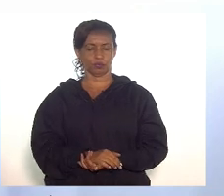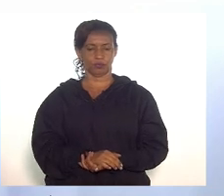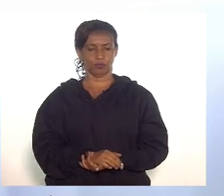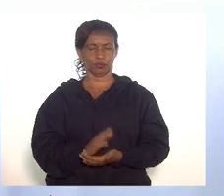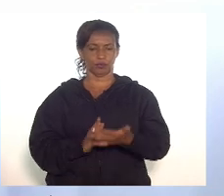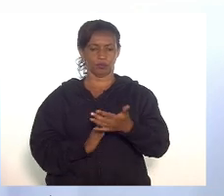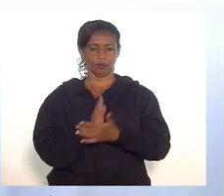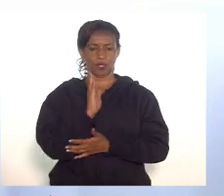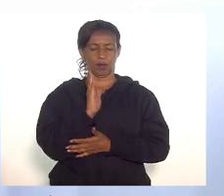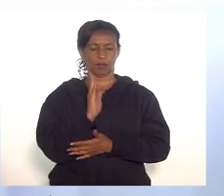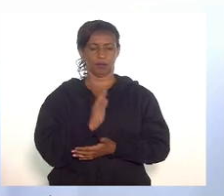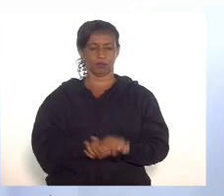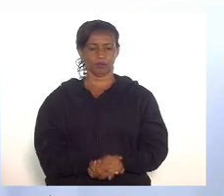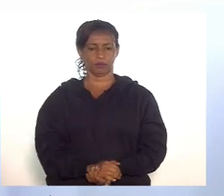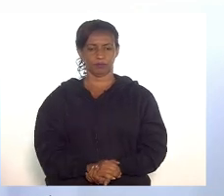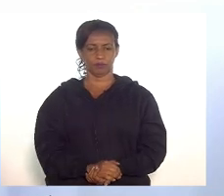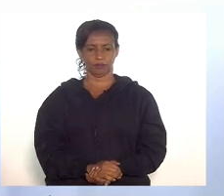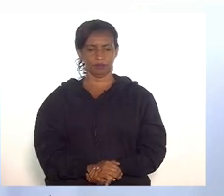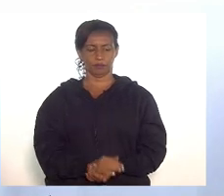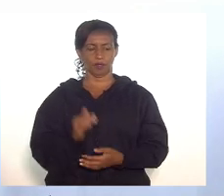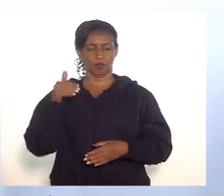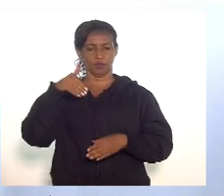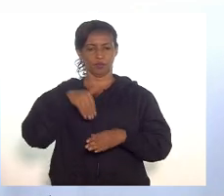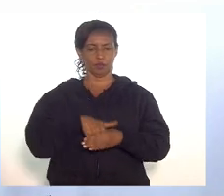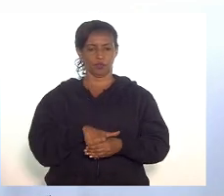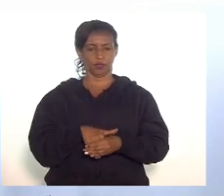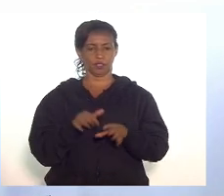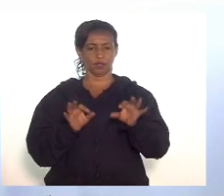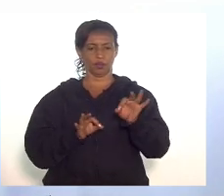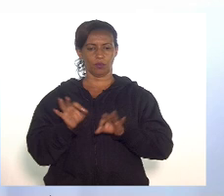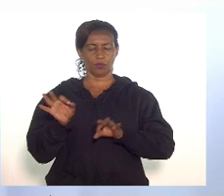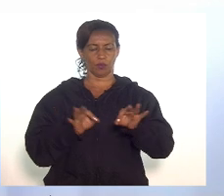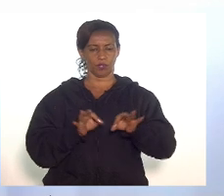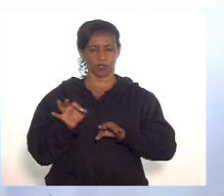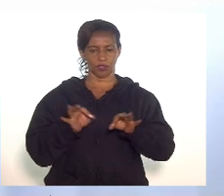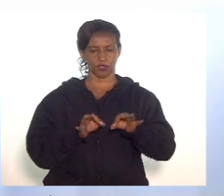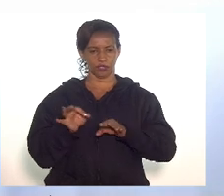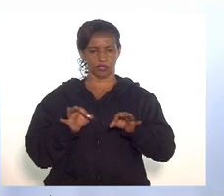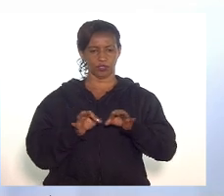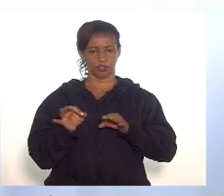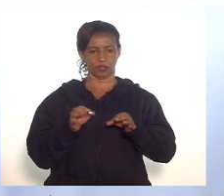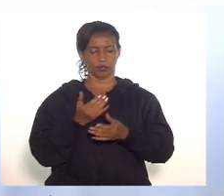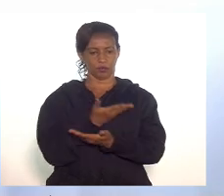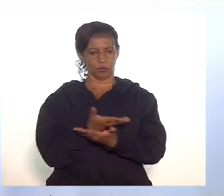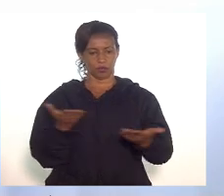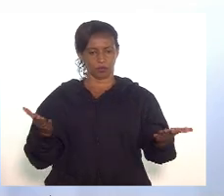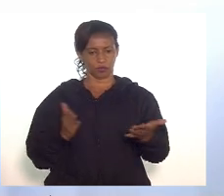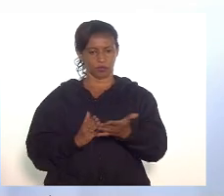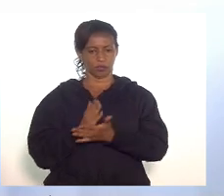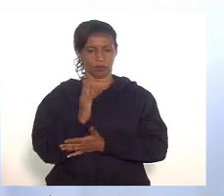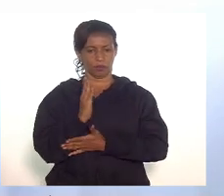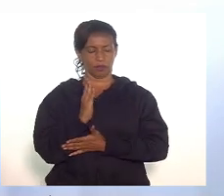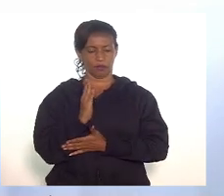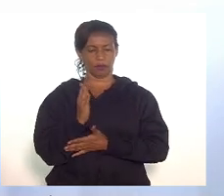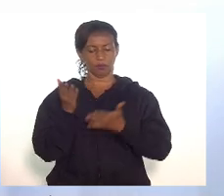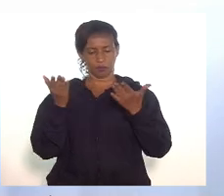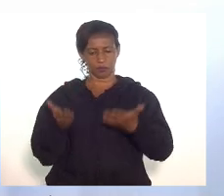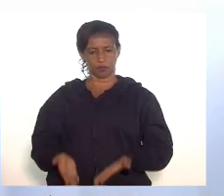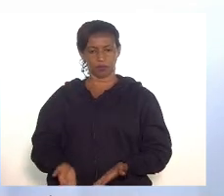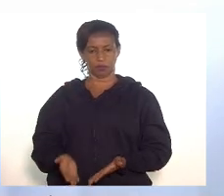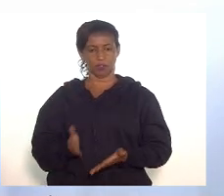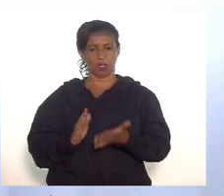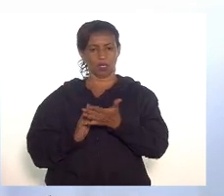aprovado. Em votação, o projeto assim emendado. Os senhores que aprovam, permaneçam como estão,